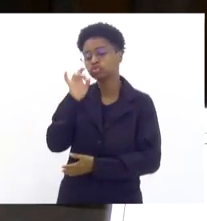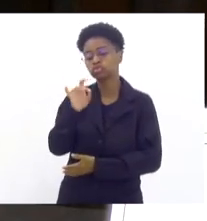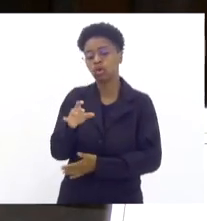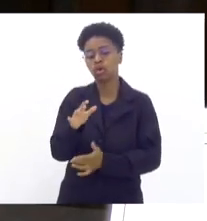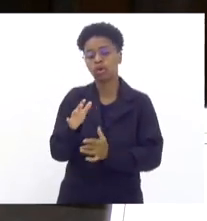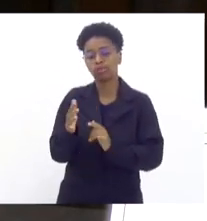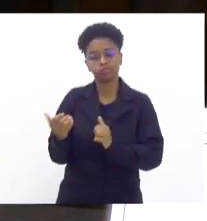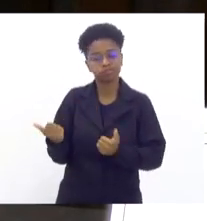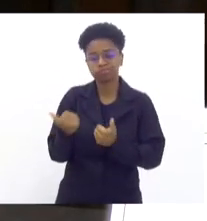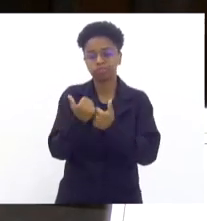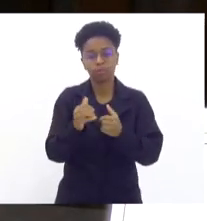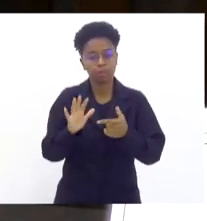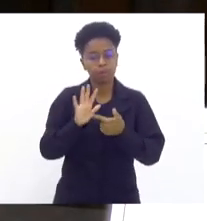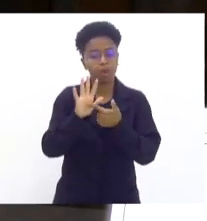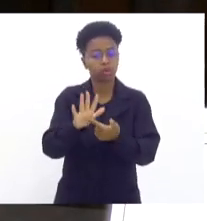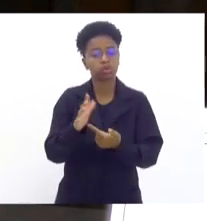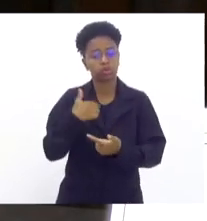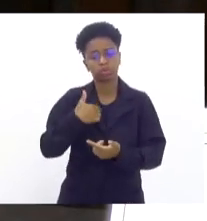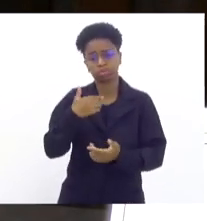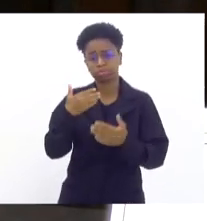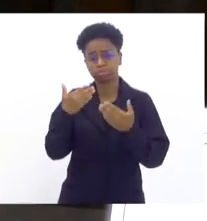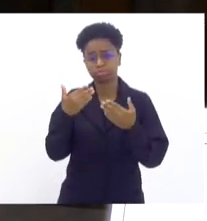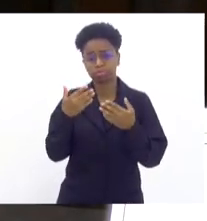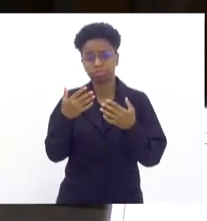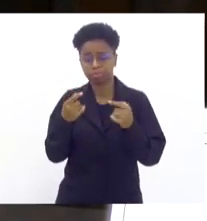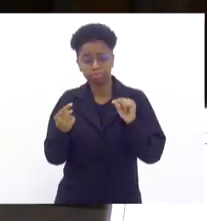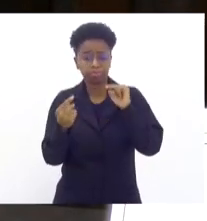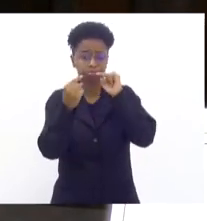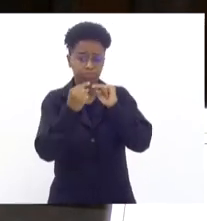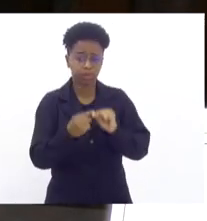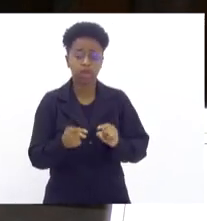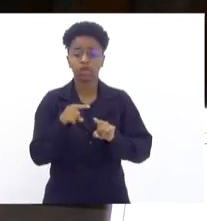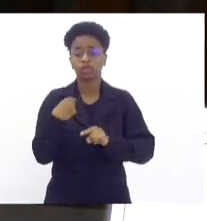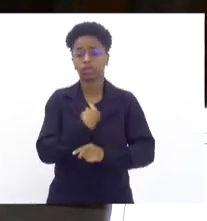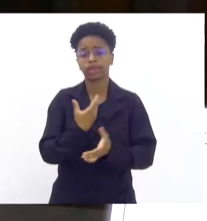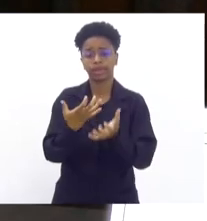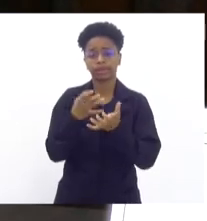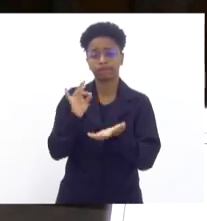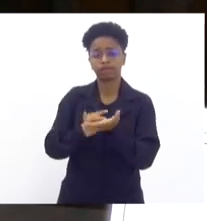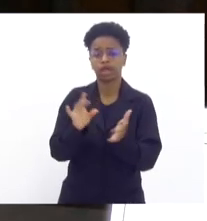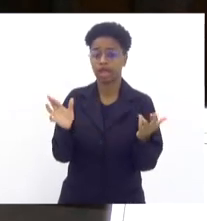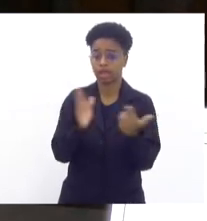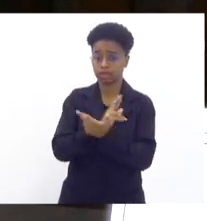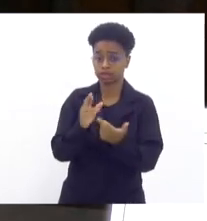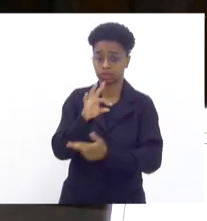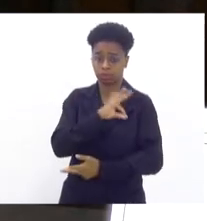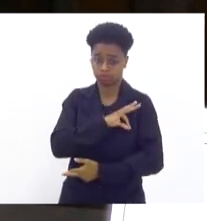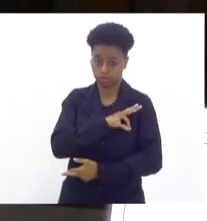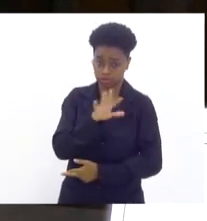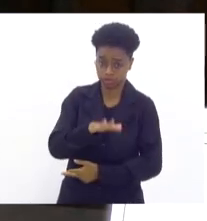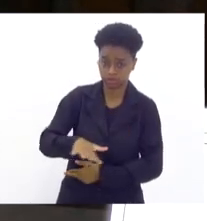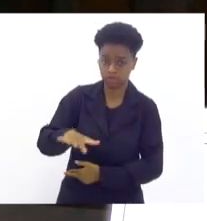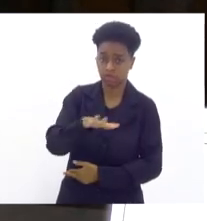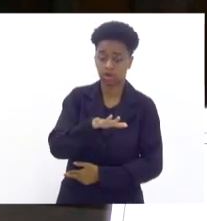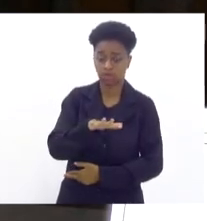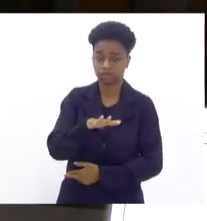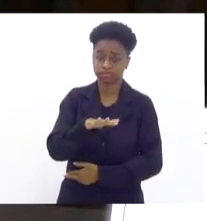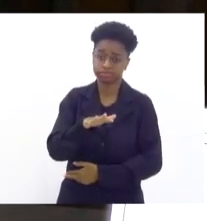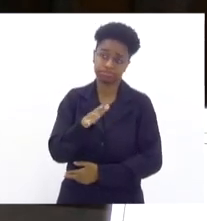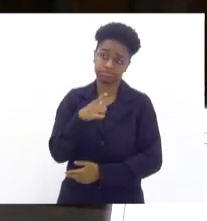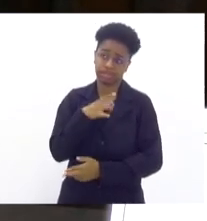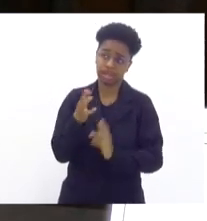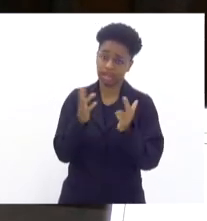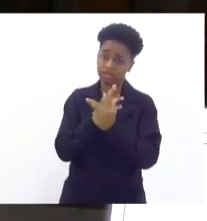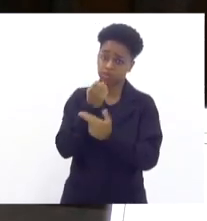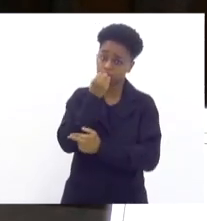impressão, e a gente queria muito que a relação com a polícia como um todo, com as polícias como um todo, fosse dessa